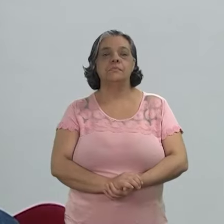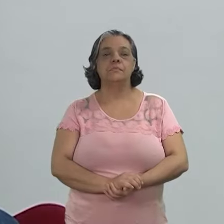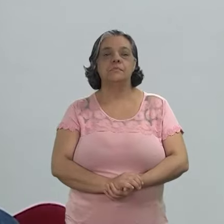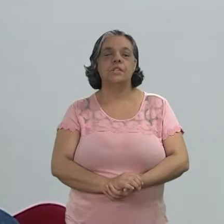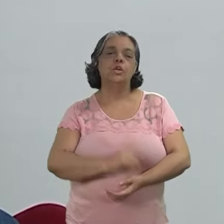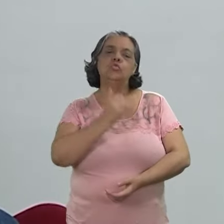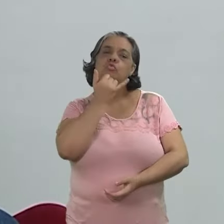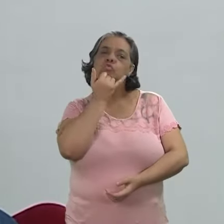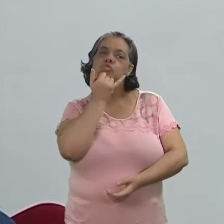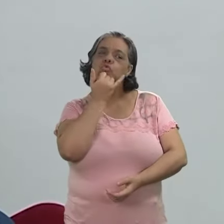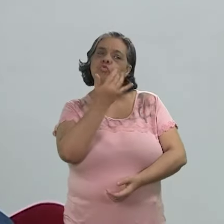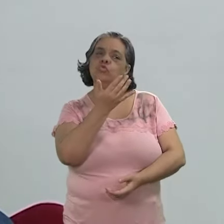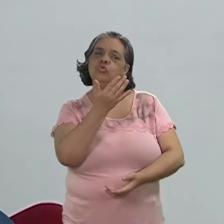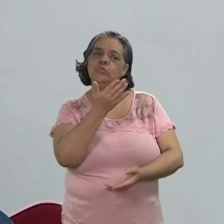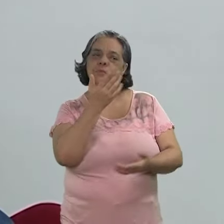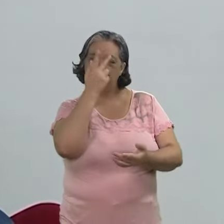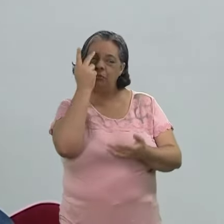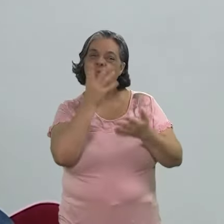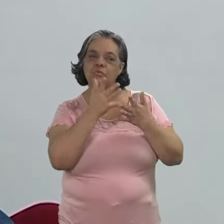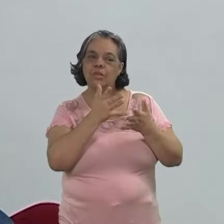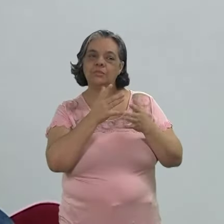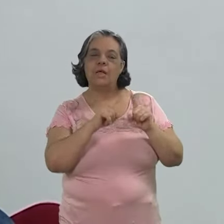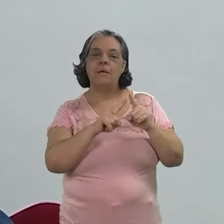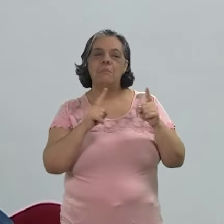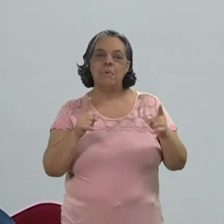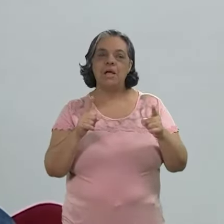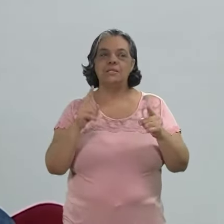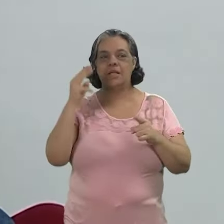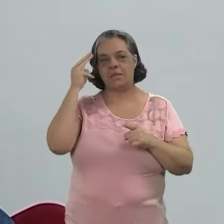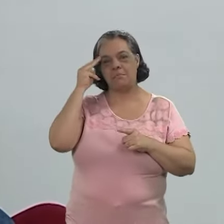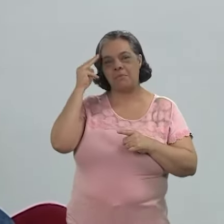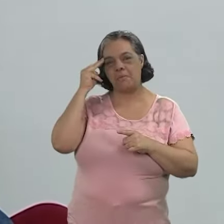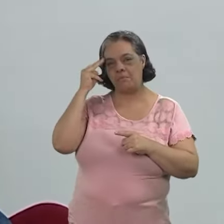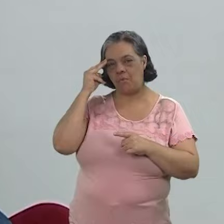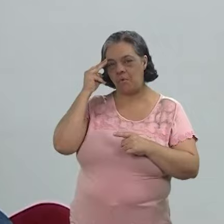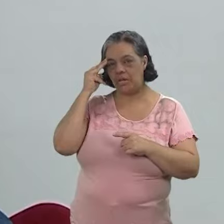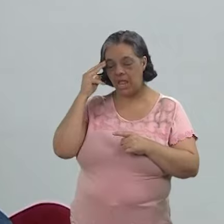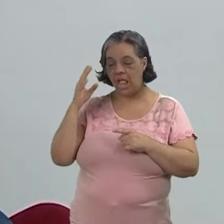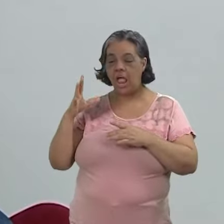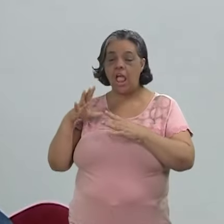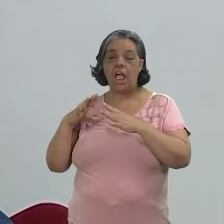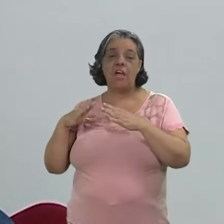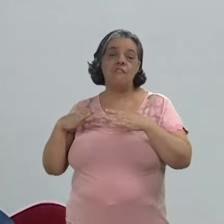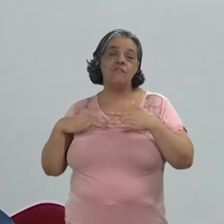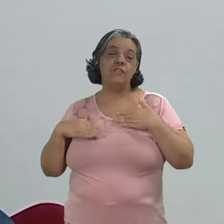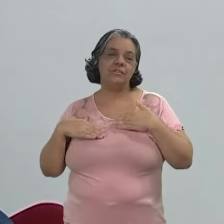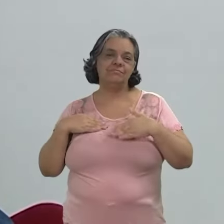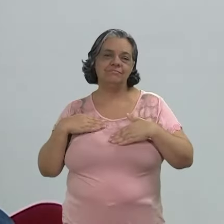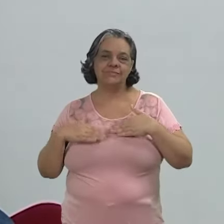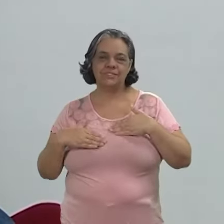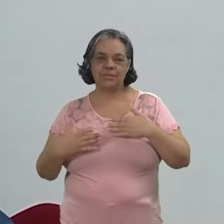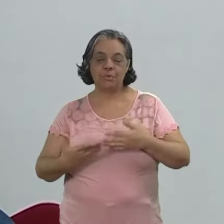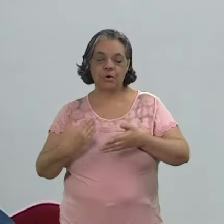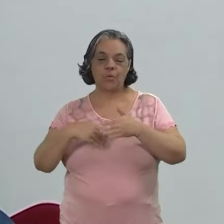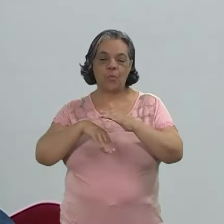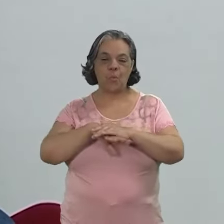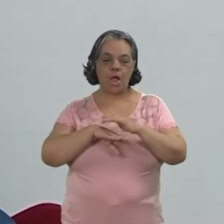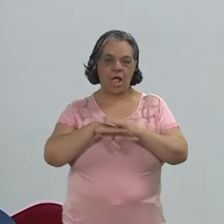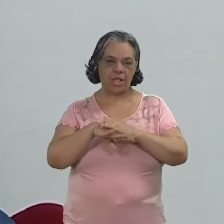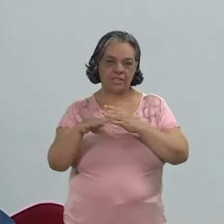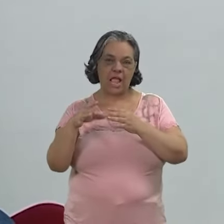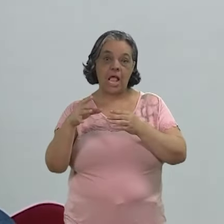Eu desculpo achatear alguém, mas as memórias físicas ainda são as mais duradouras. Por melhor que seja,